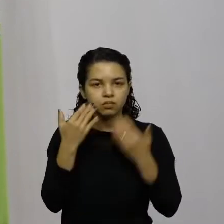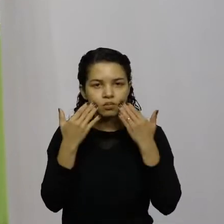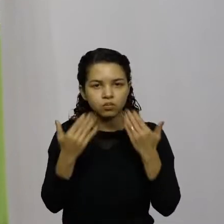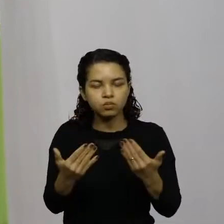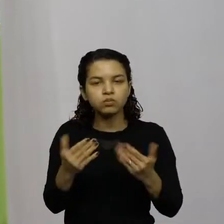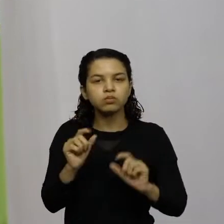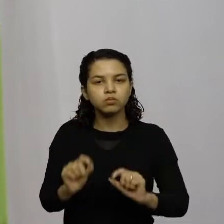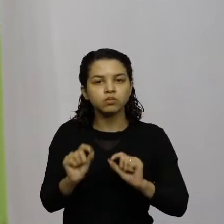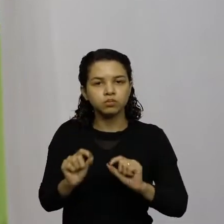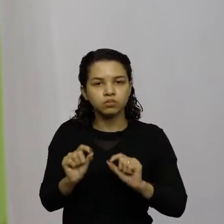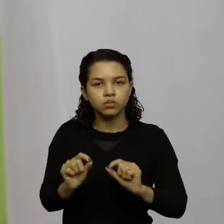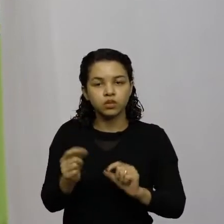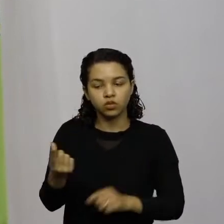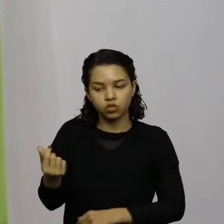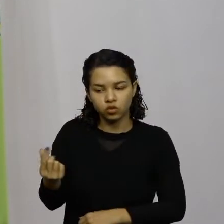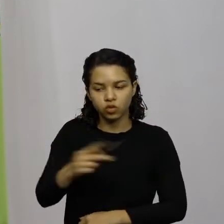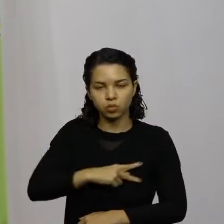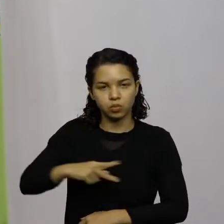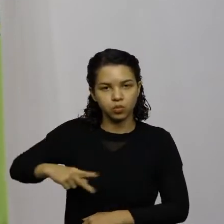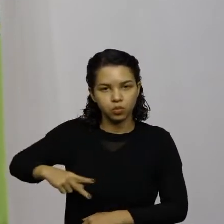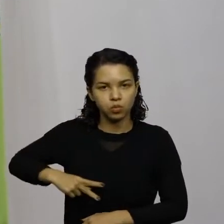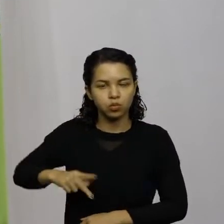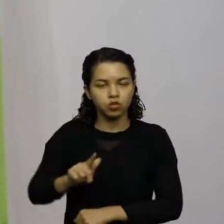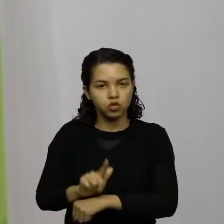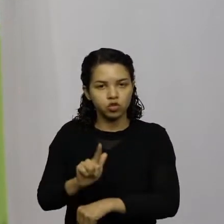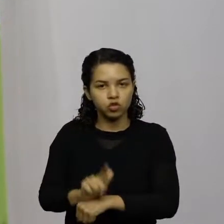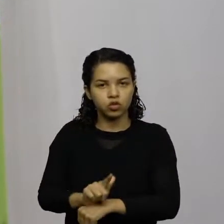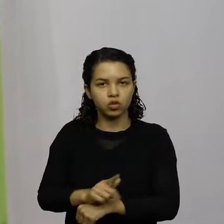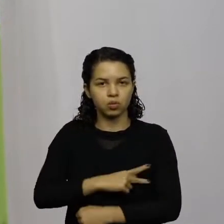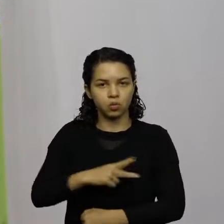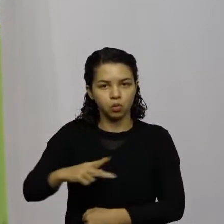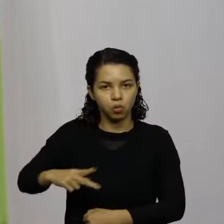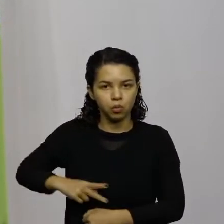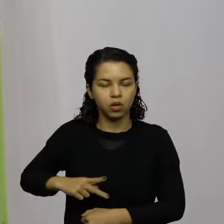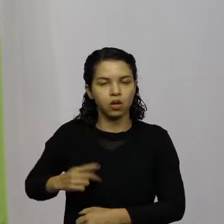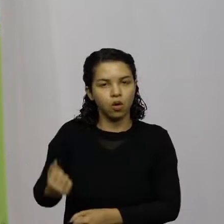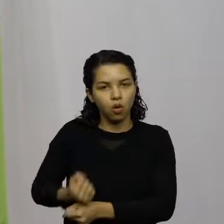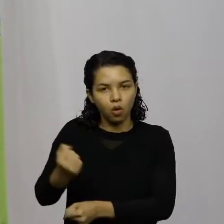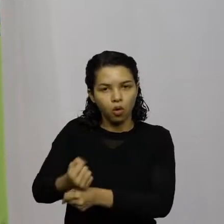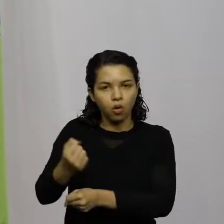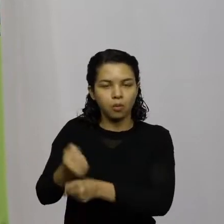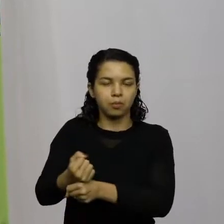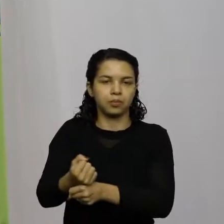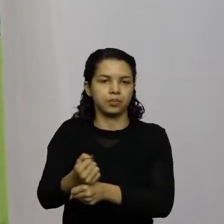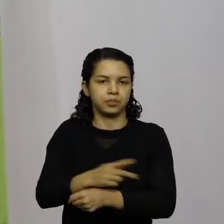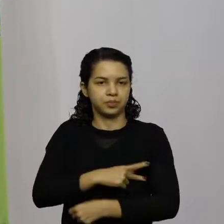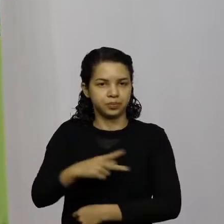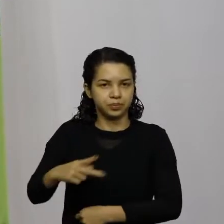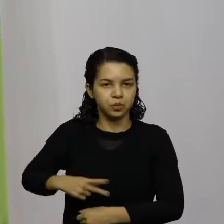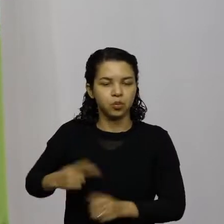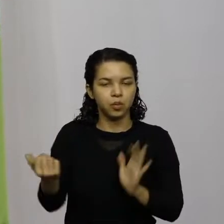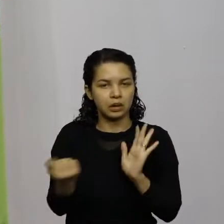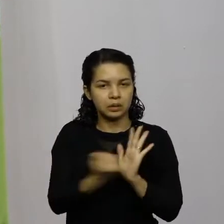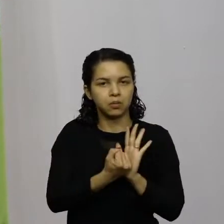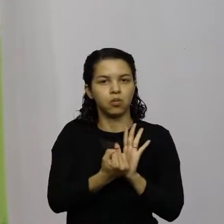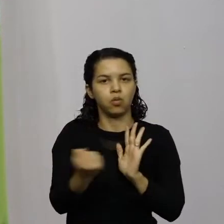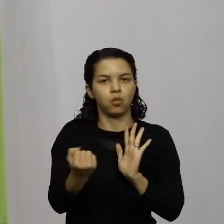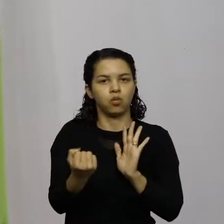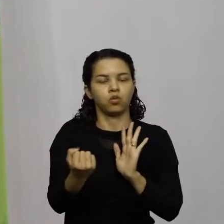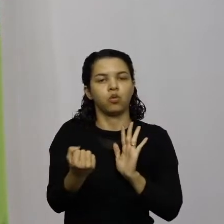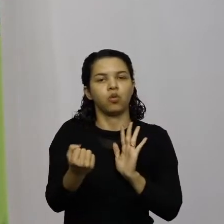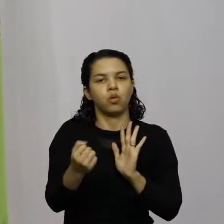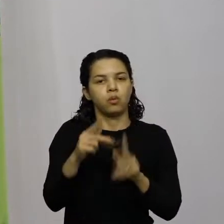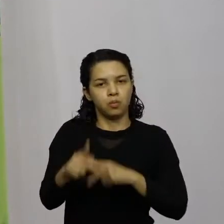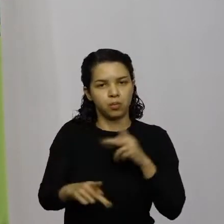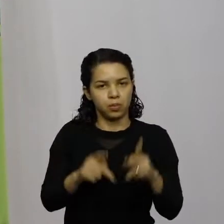público, a coisa pública, a gestão de obras públicas, do patrimônio dos catarinenses, a gestão